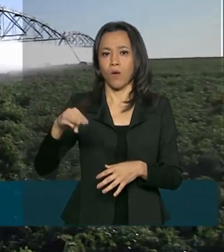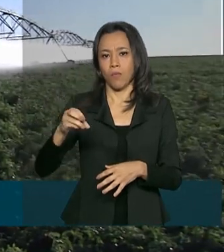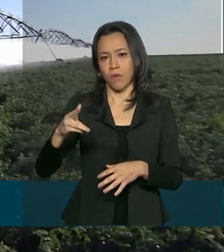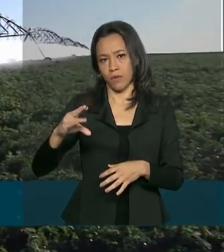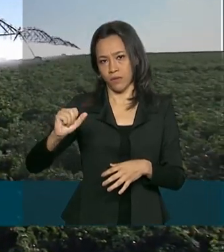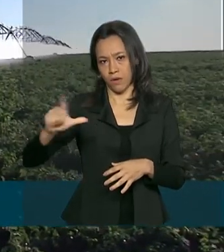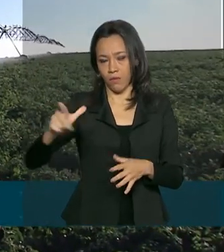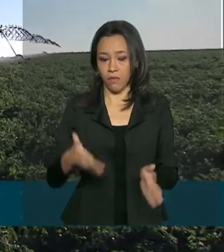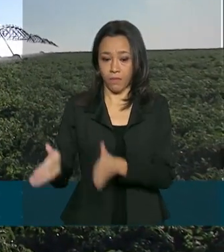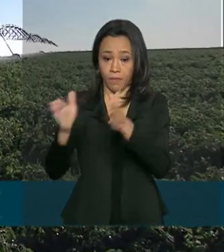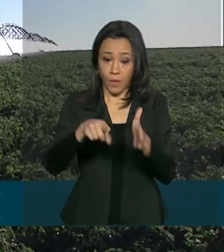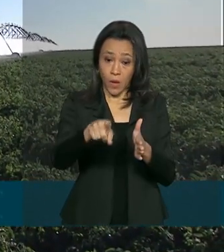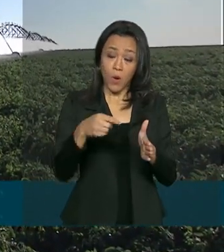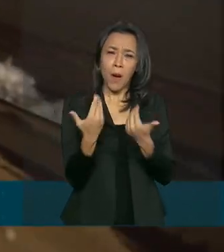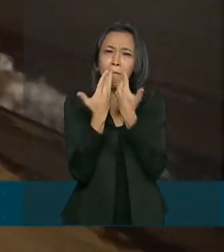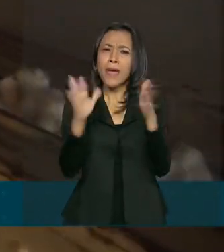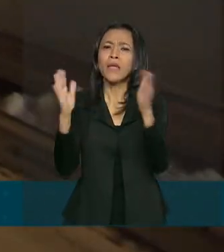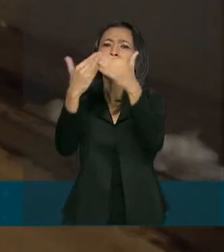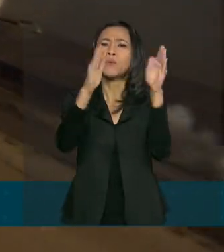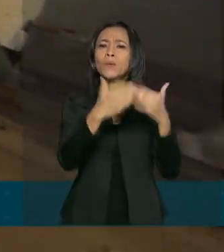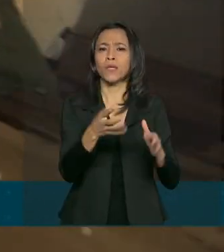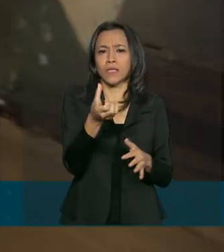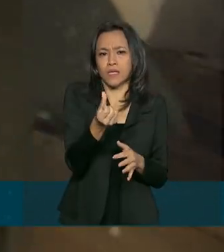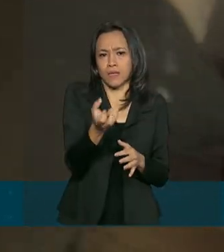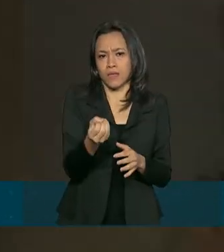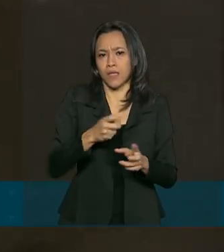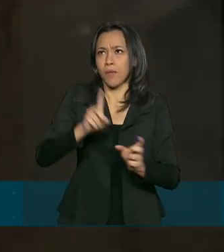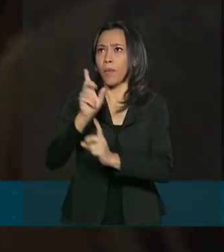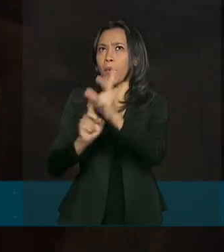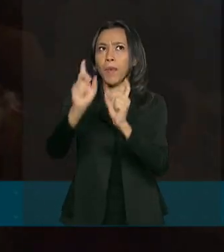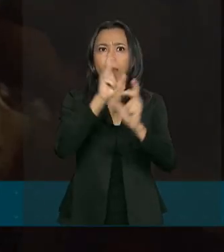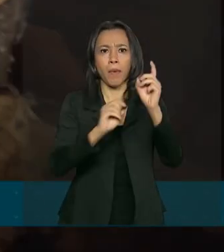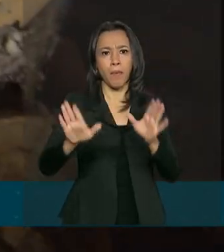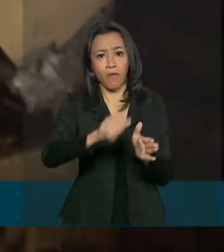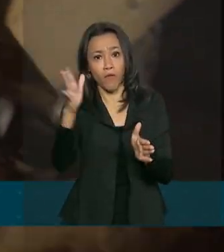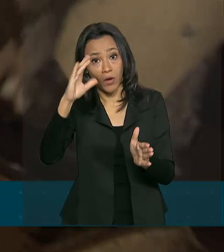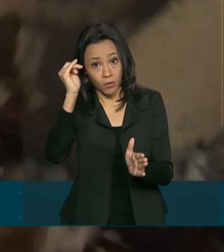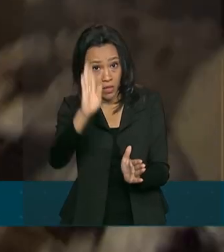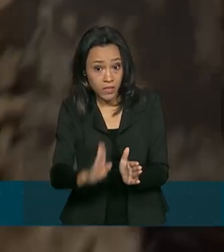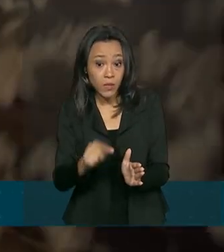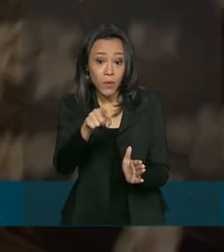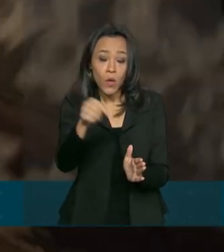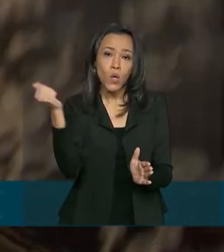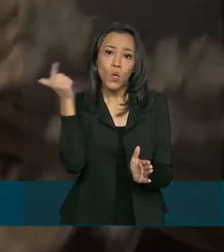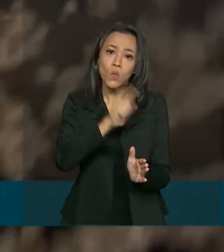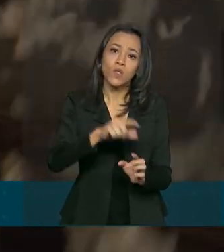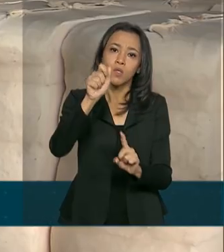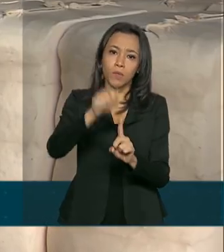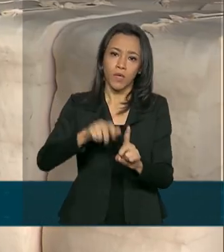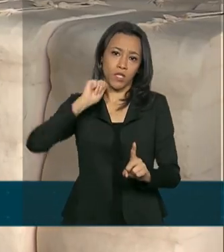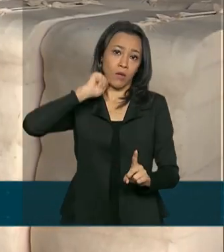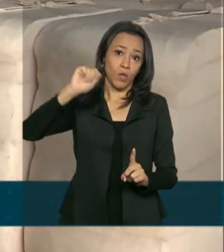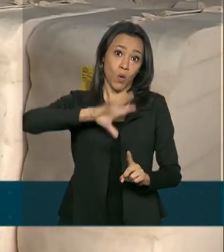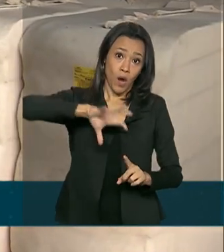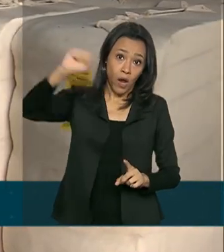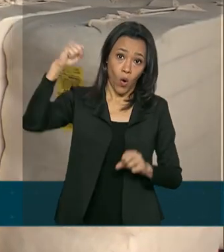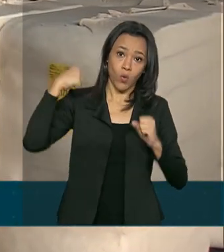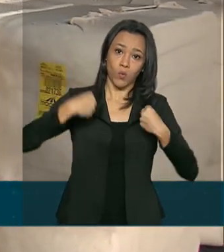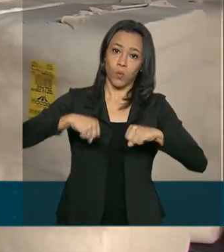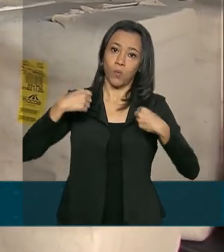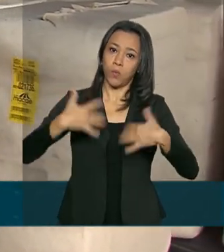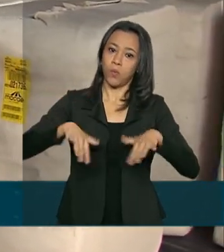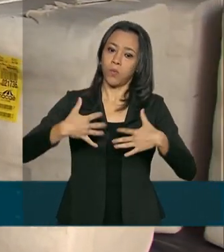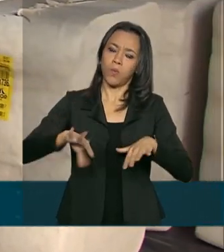60 mercados, as exportações do agronegócio brasileiro atingiram em abril valor recorde de